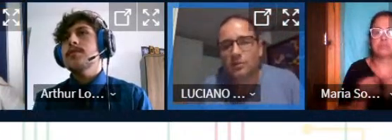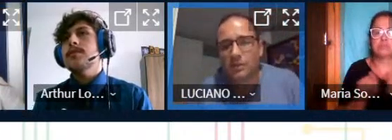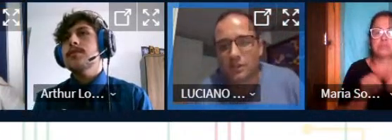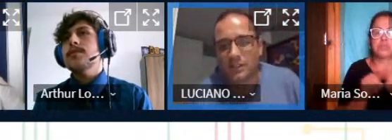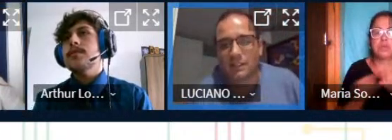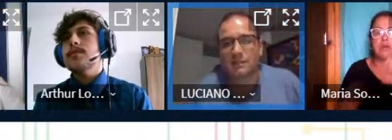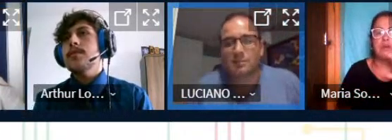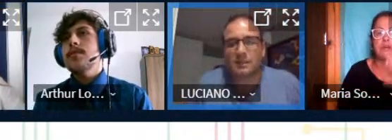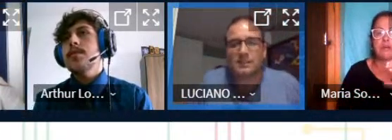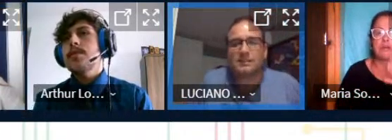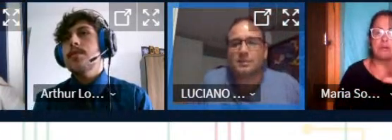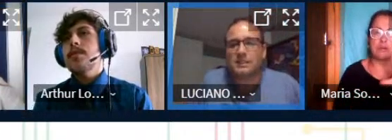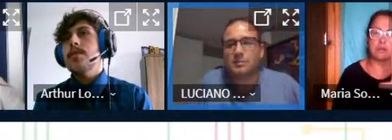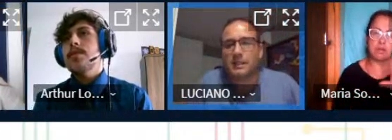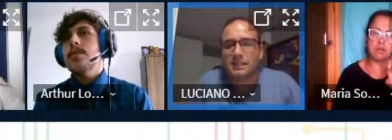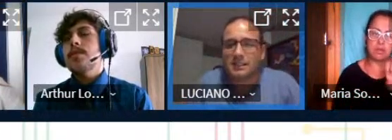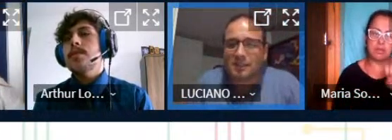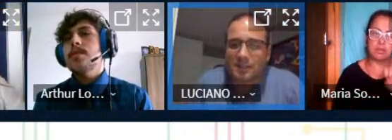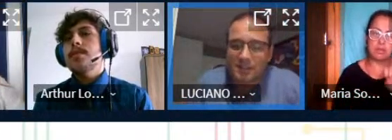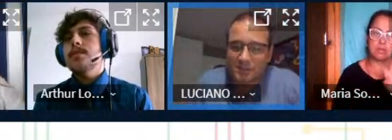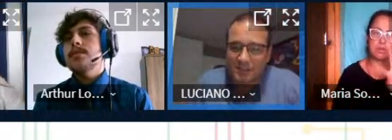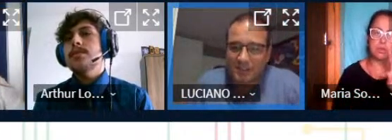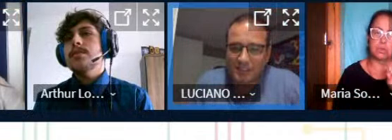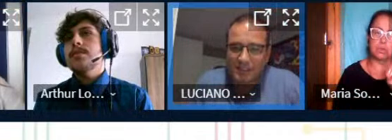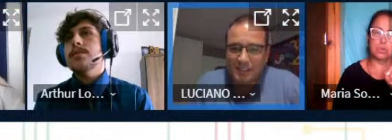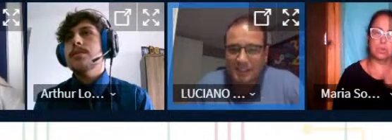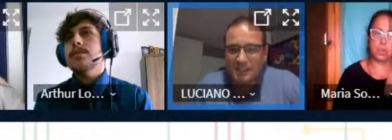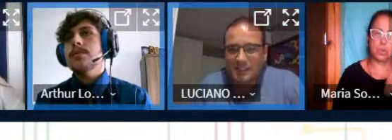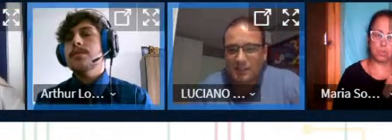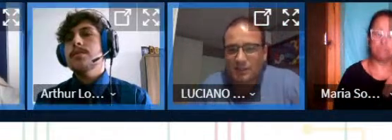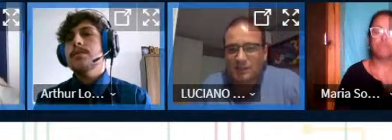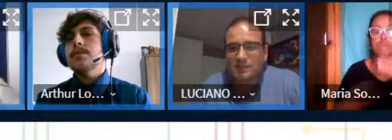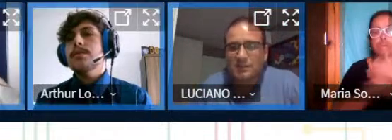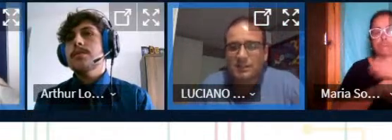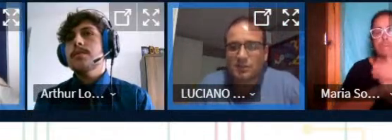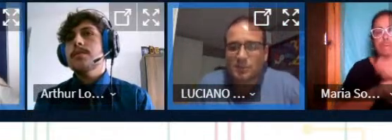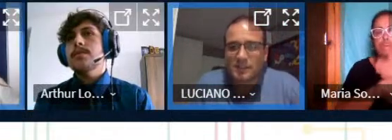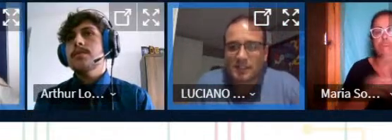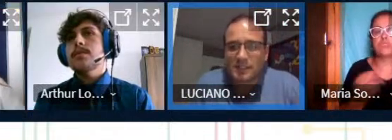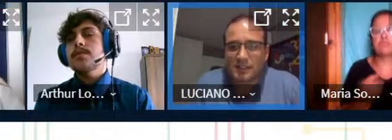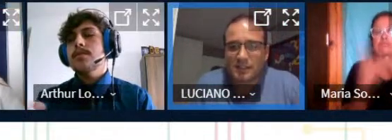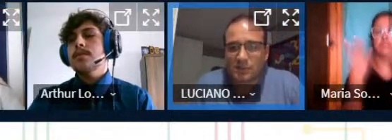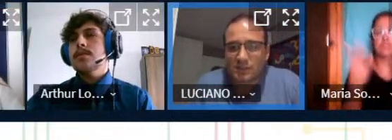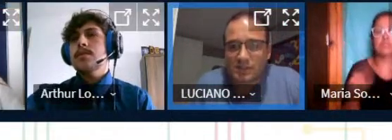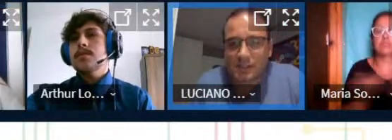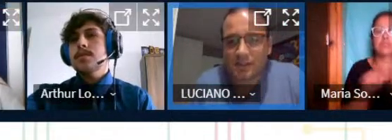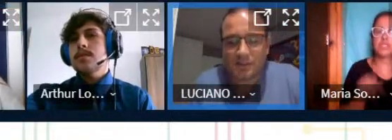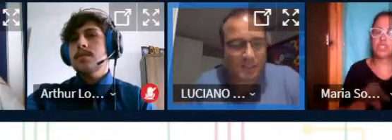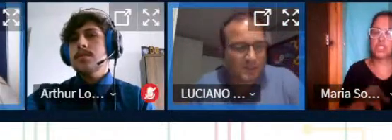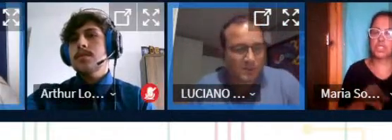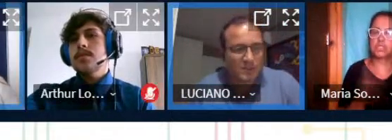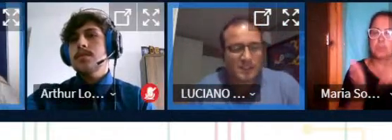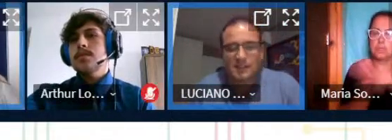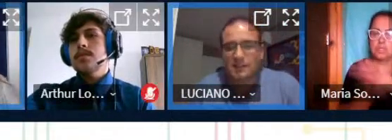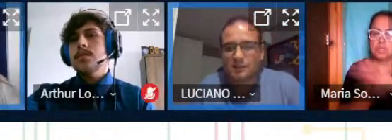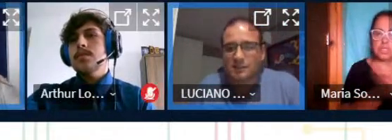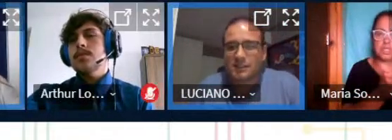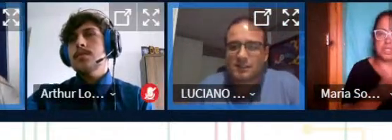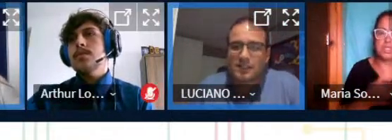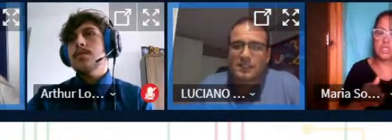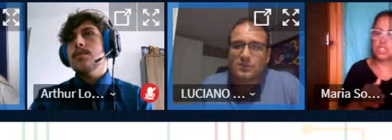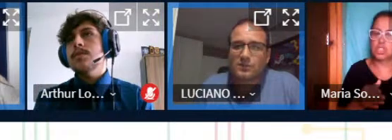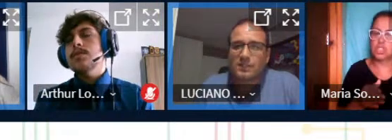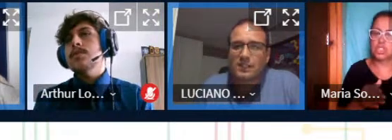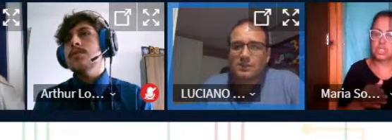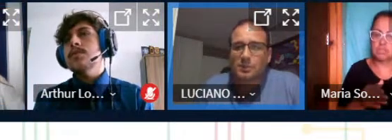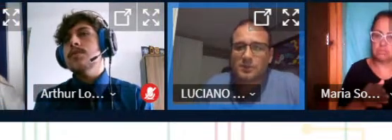pelo convite para participar desse evento agradecer então a direção de pesquisa direção de ensino direção de extensão